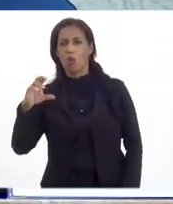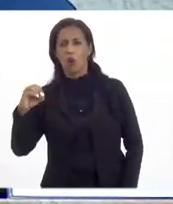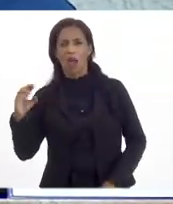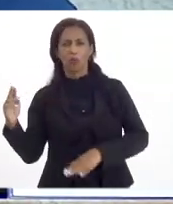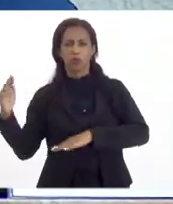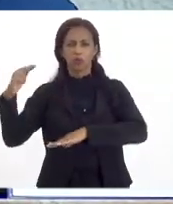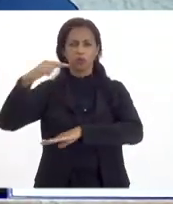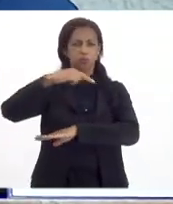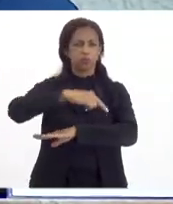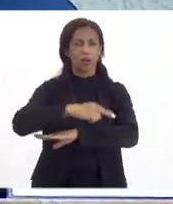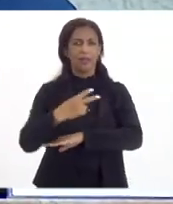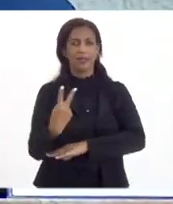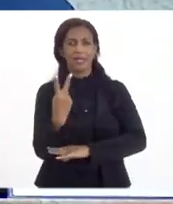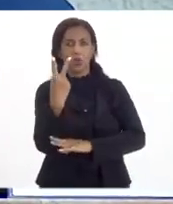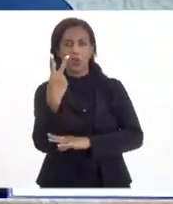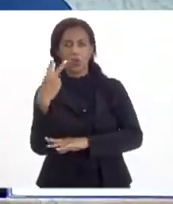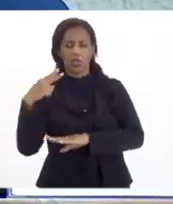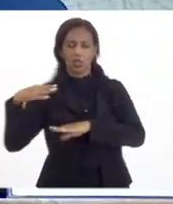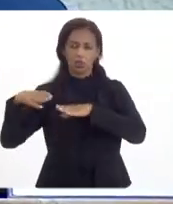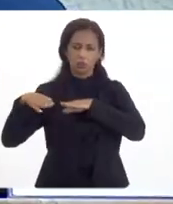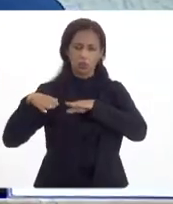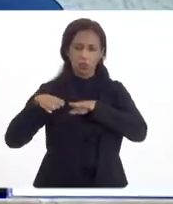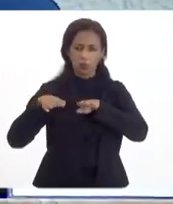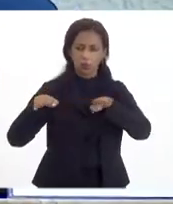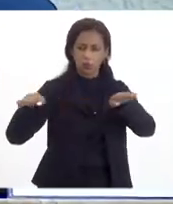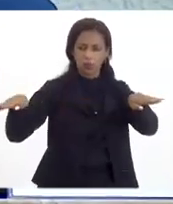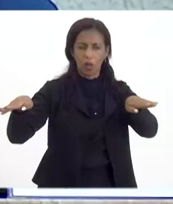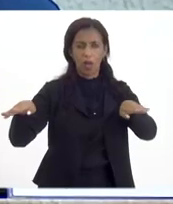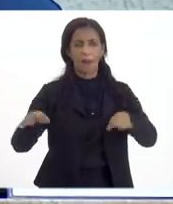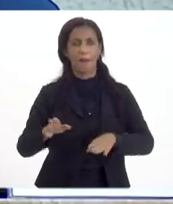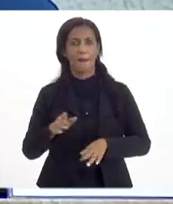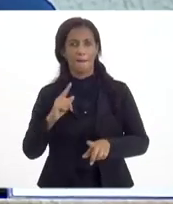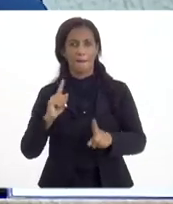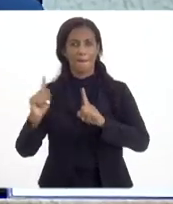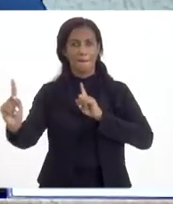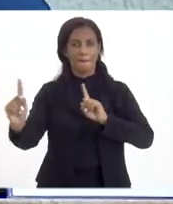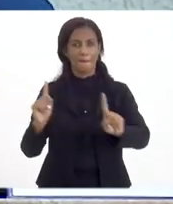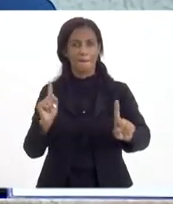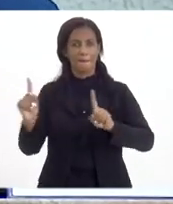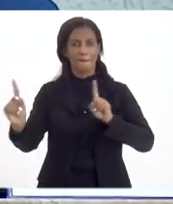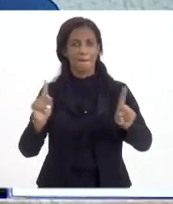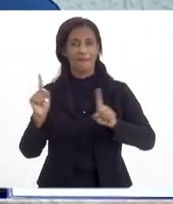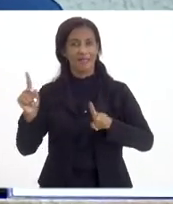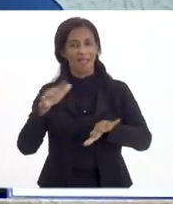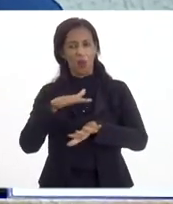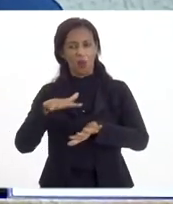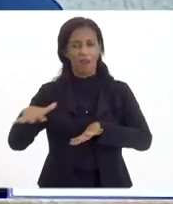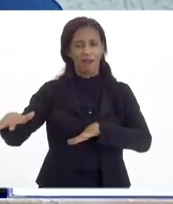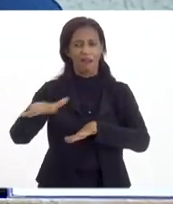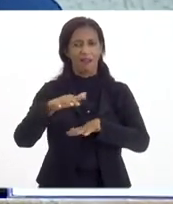duas pistas, uma mão e uma contramão, então é o dobro de área.